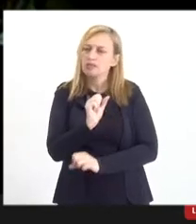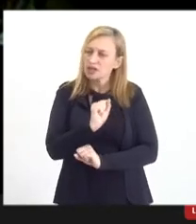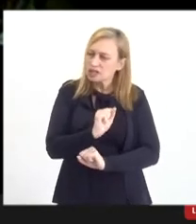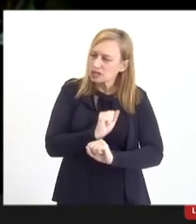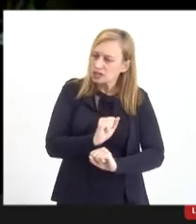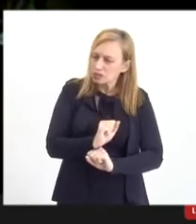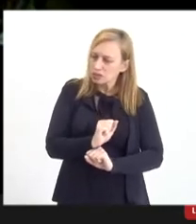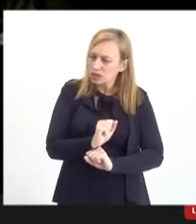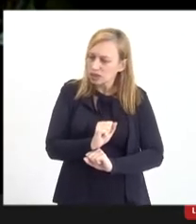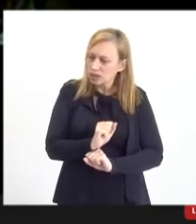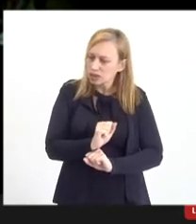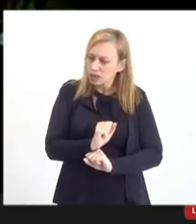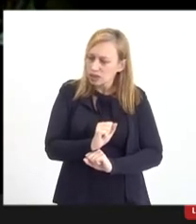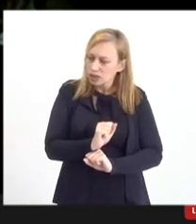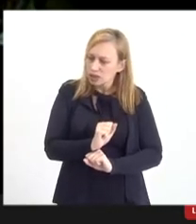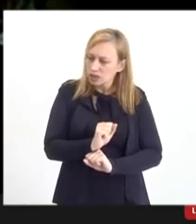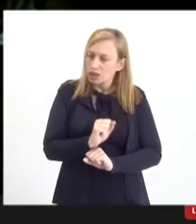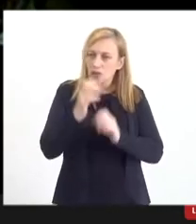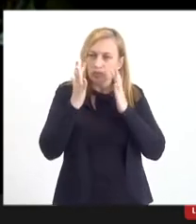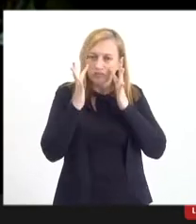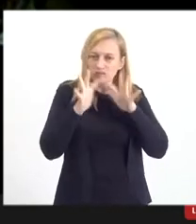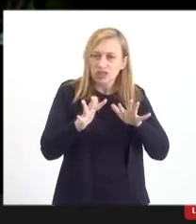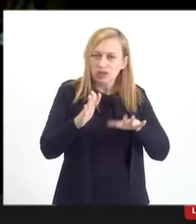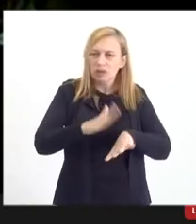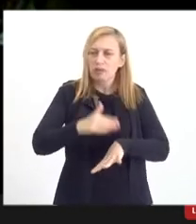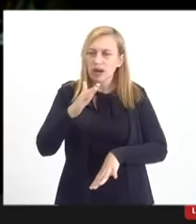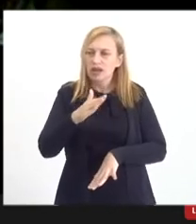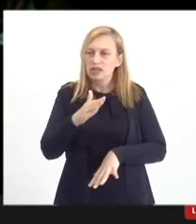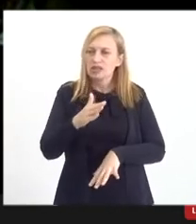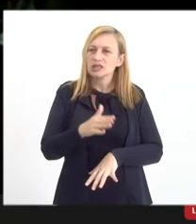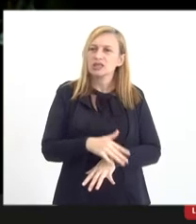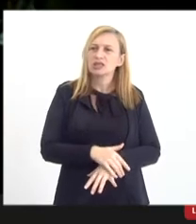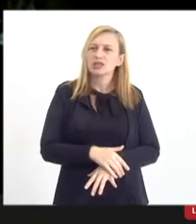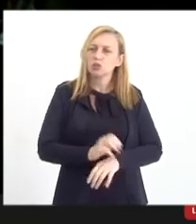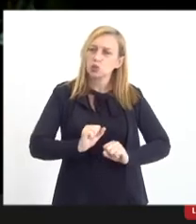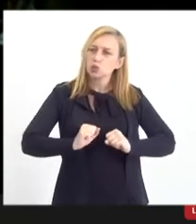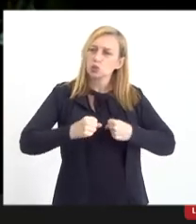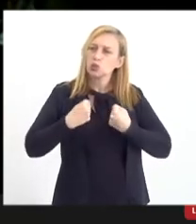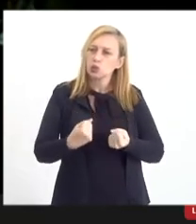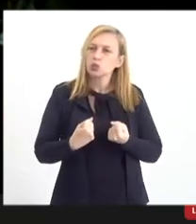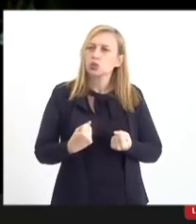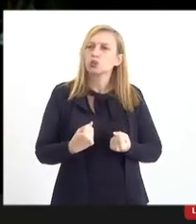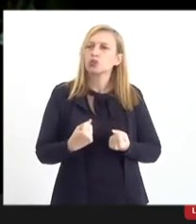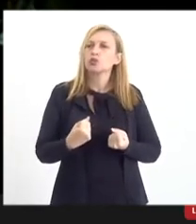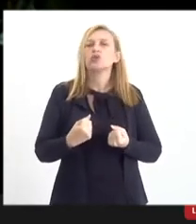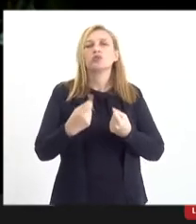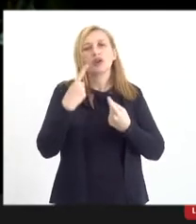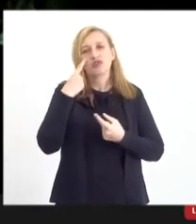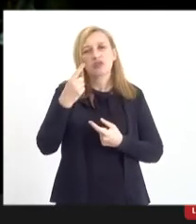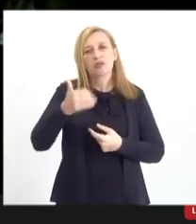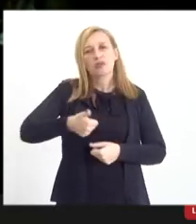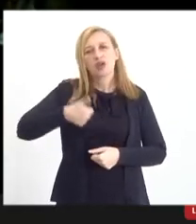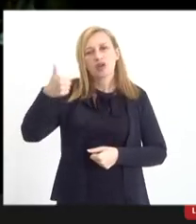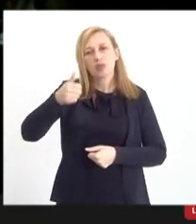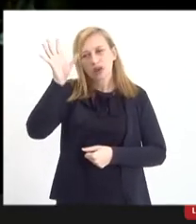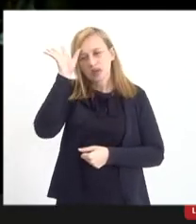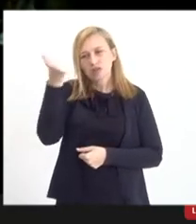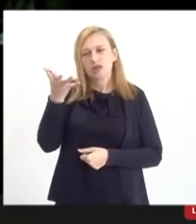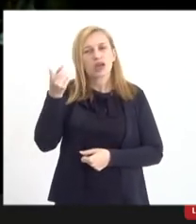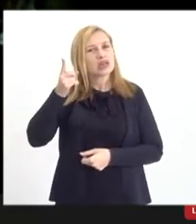prestar bastante atenção, colocar um pouco de energia para buscar uma solução, mas sempre